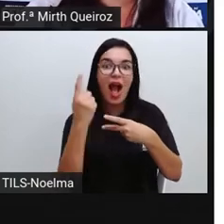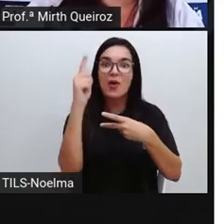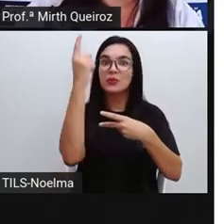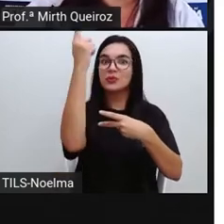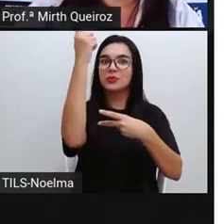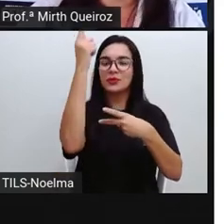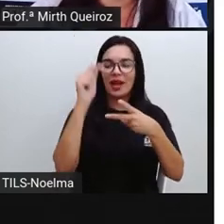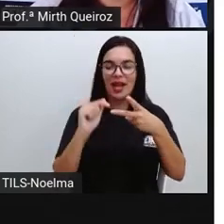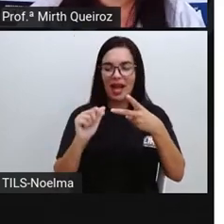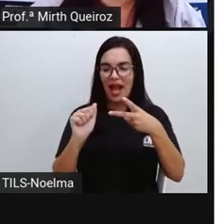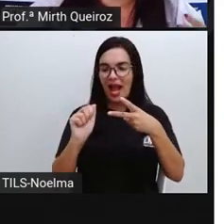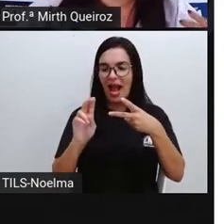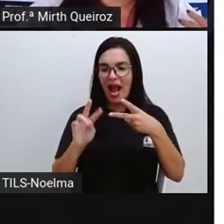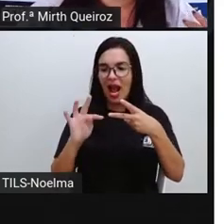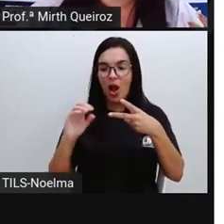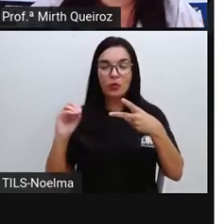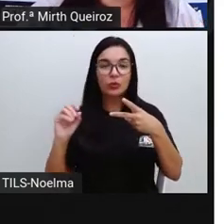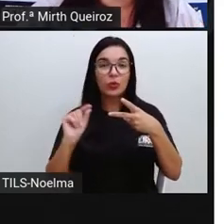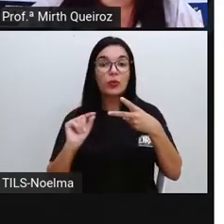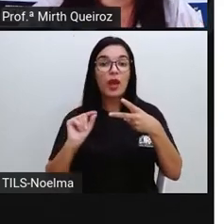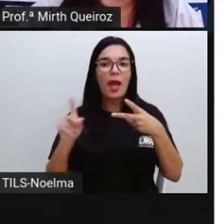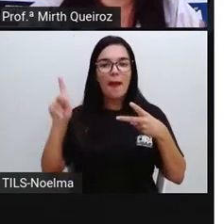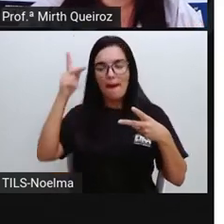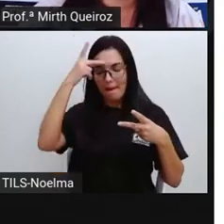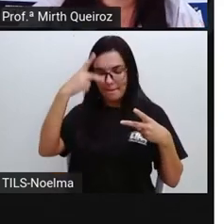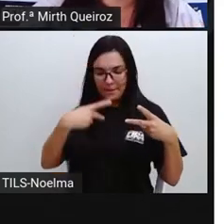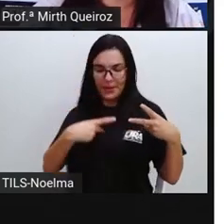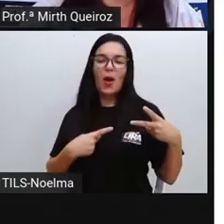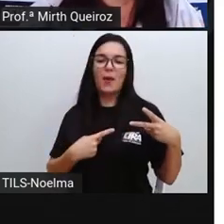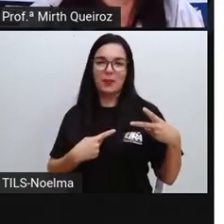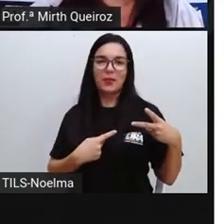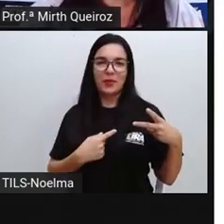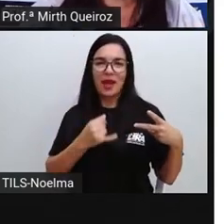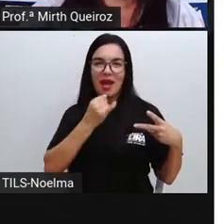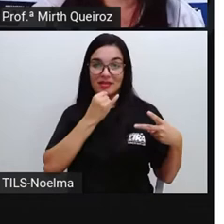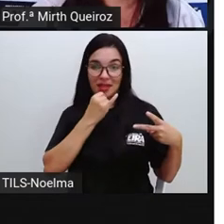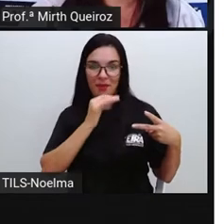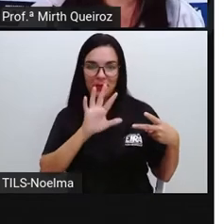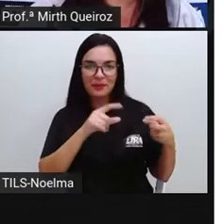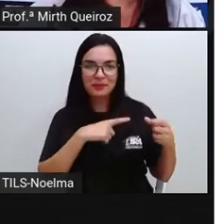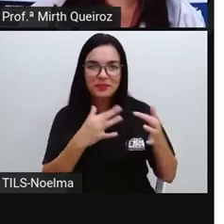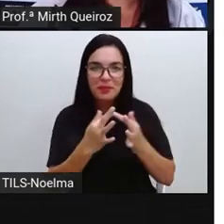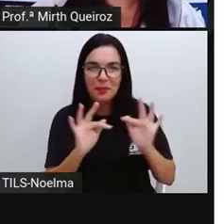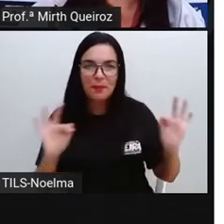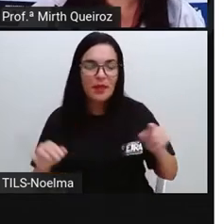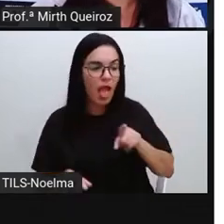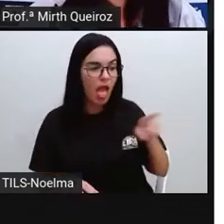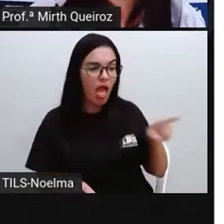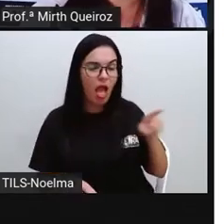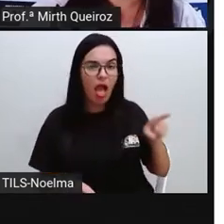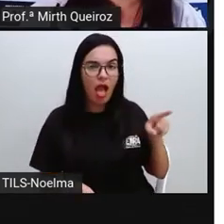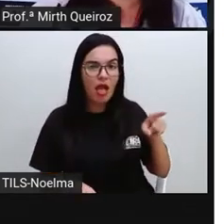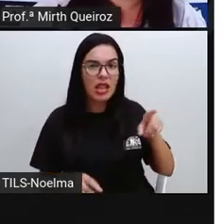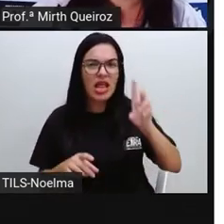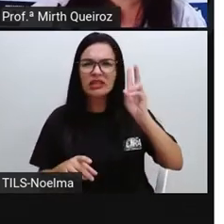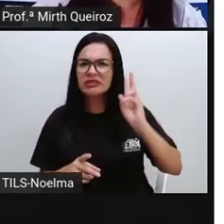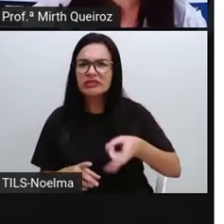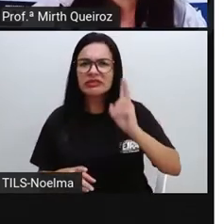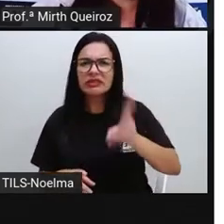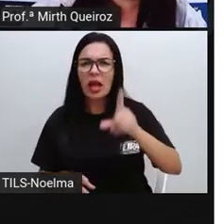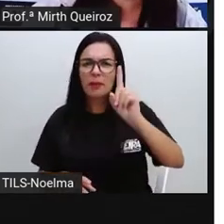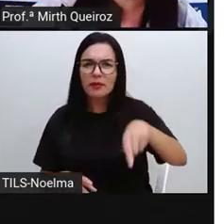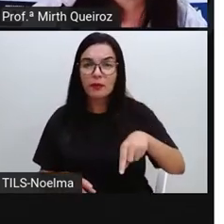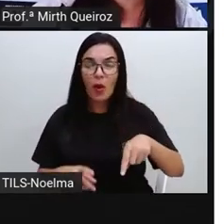E alto com U é algo de si próprio. Por exemplo, ele sempre foi